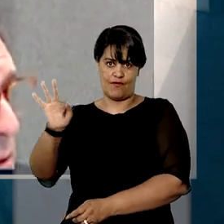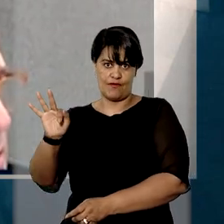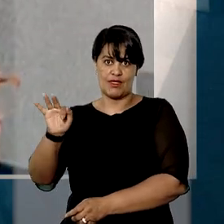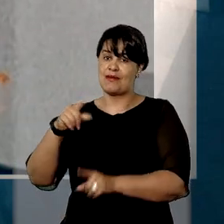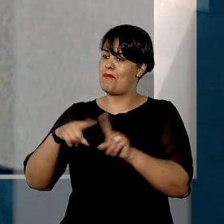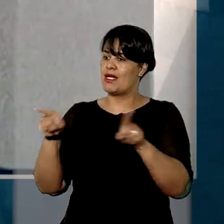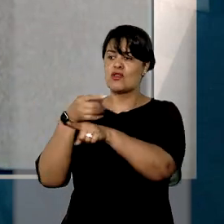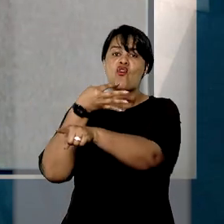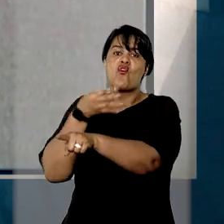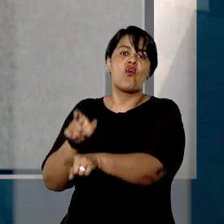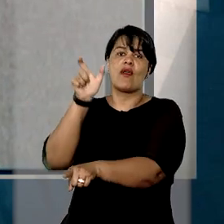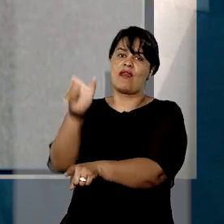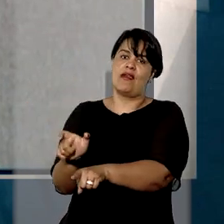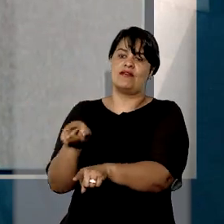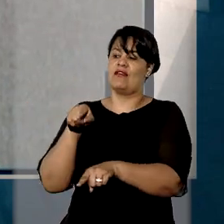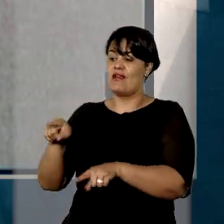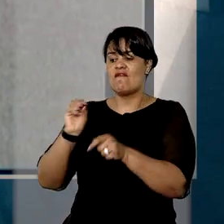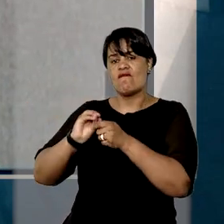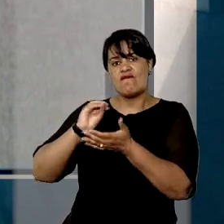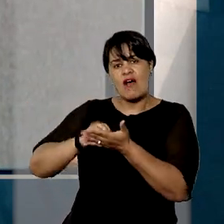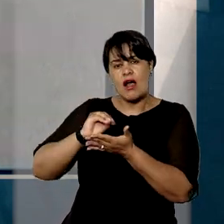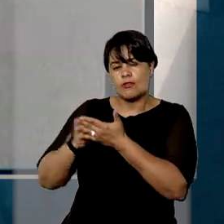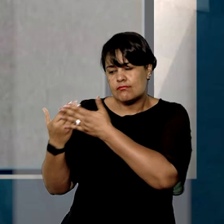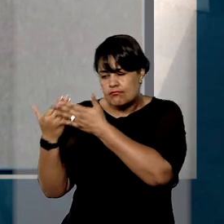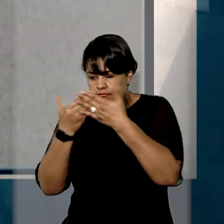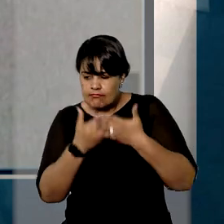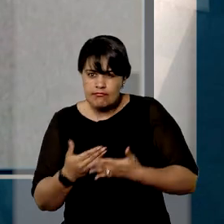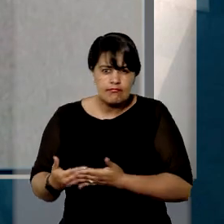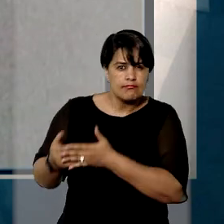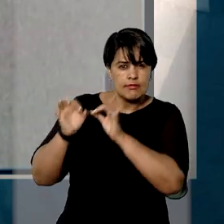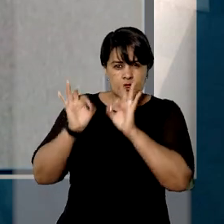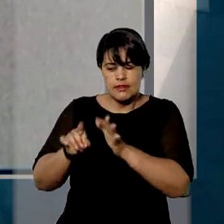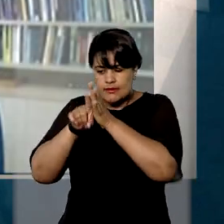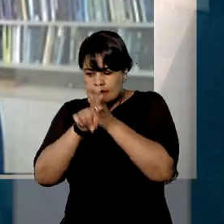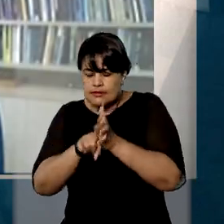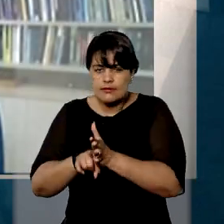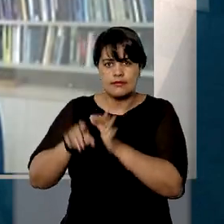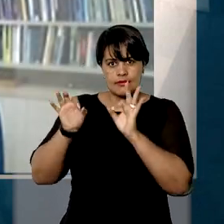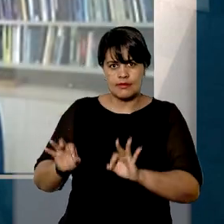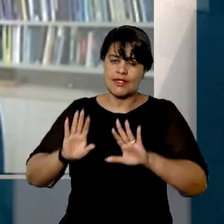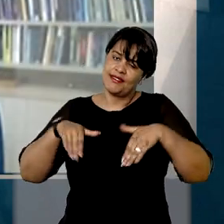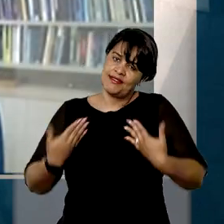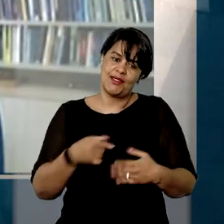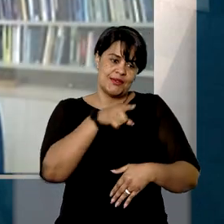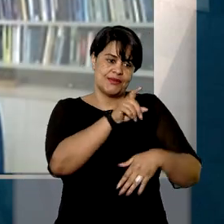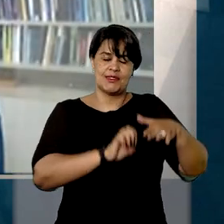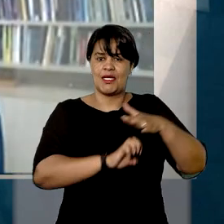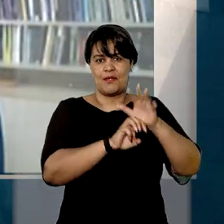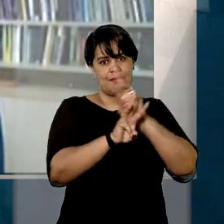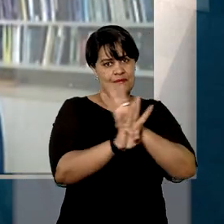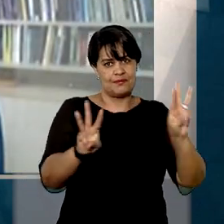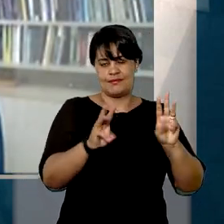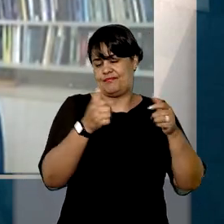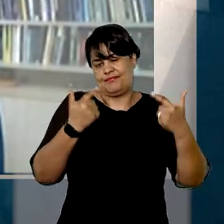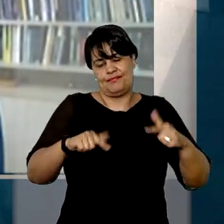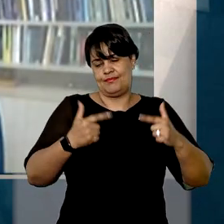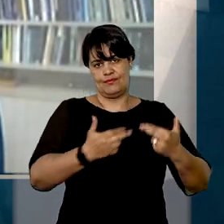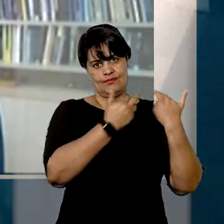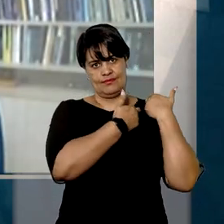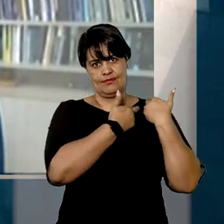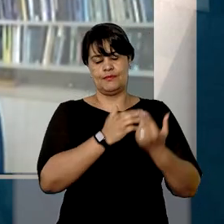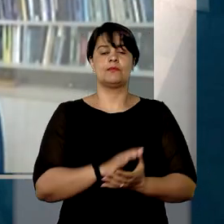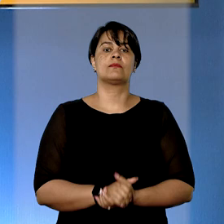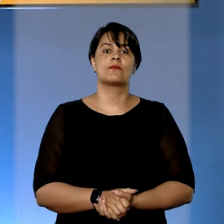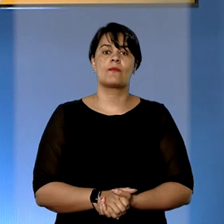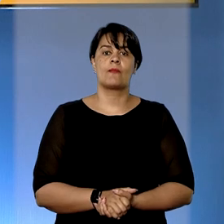pessoa física desconhecida, sem verificar a veracidade da transação, o que afastou a responsabilidade da proprietária do